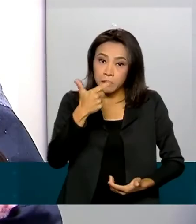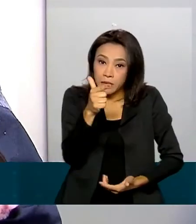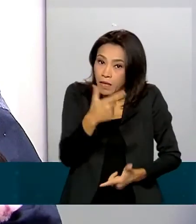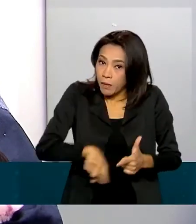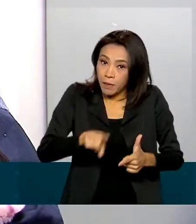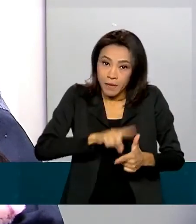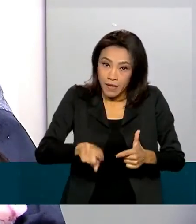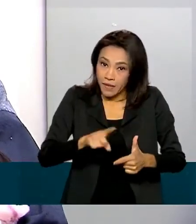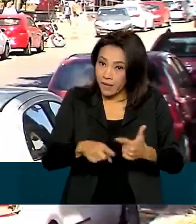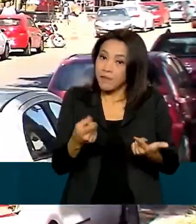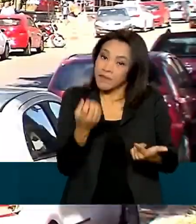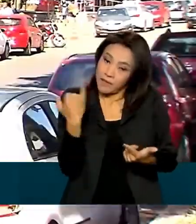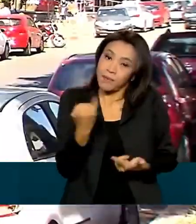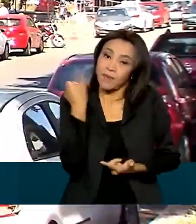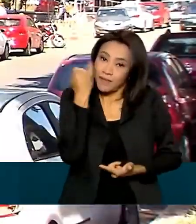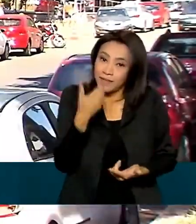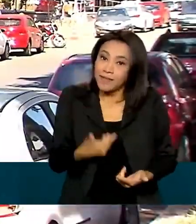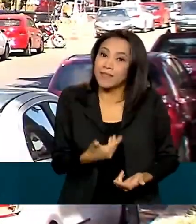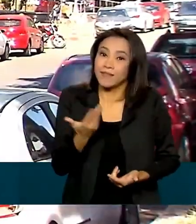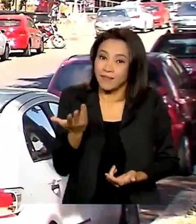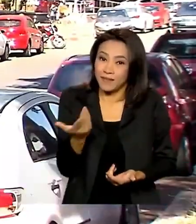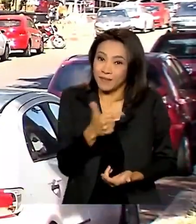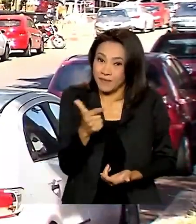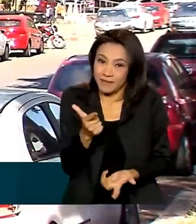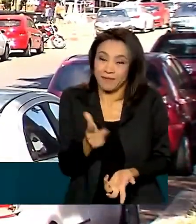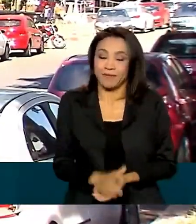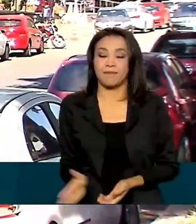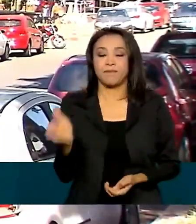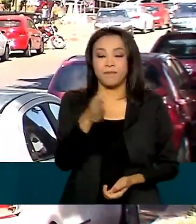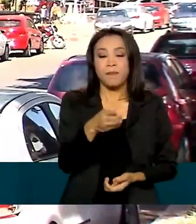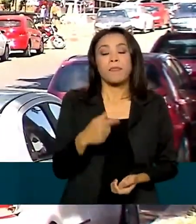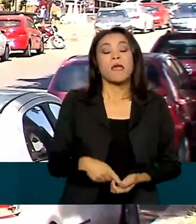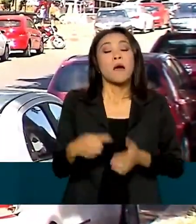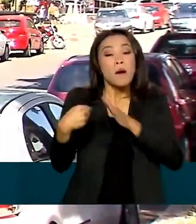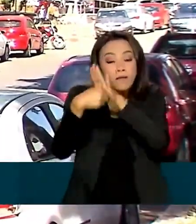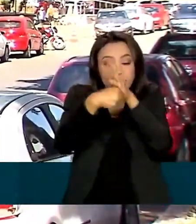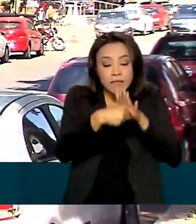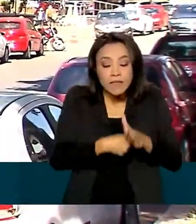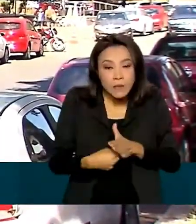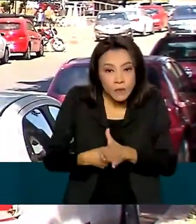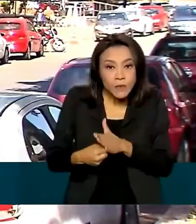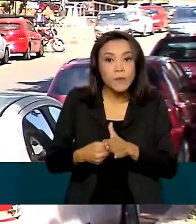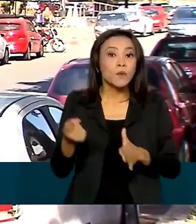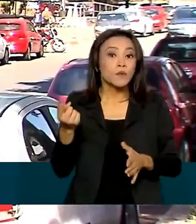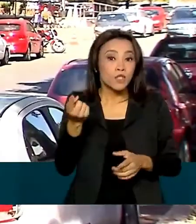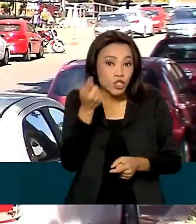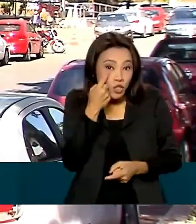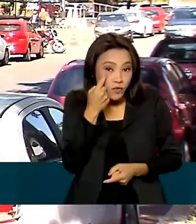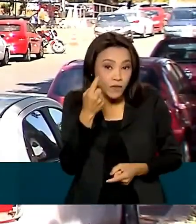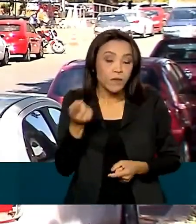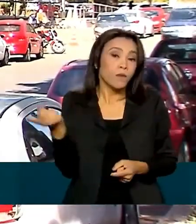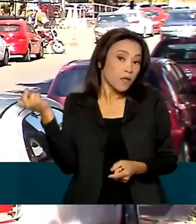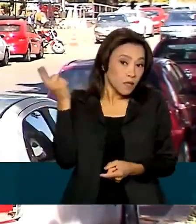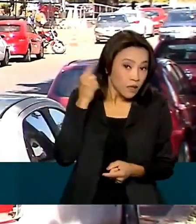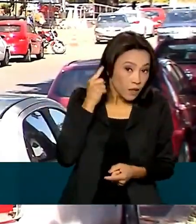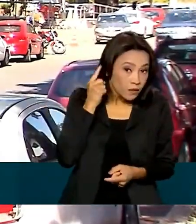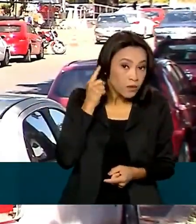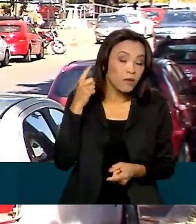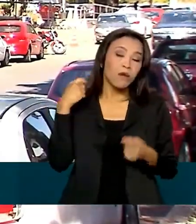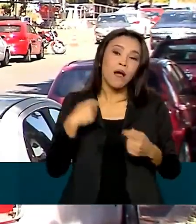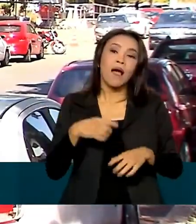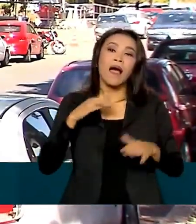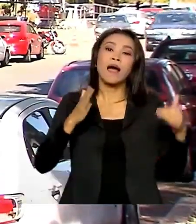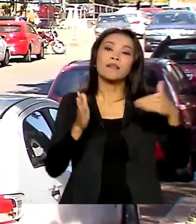Eu acho que isso é muito importante. Para um diagnóstico precoce, os testes de visão e da audição devem ser feitos até